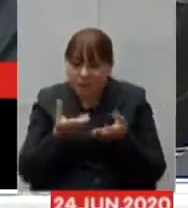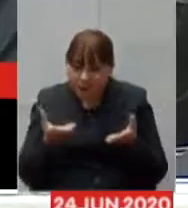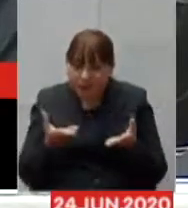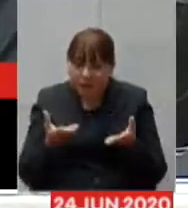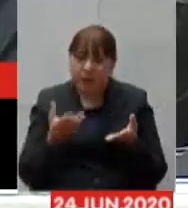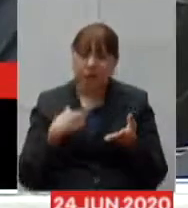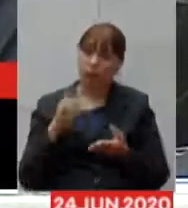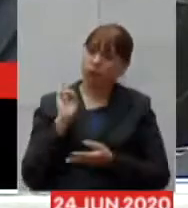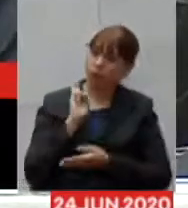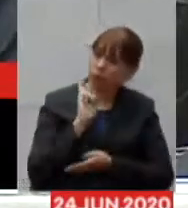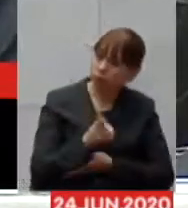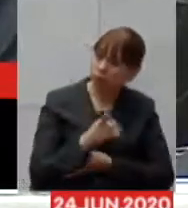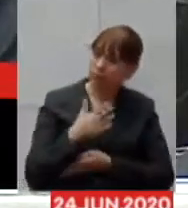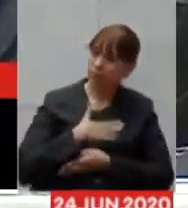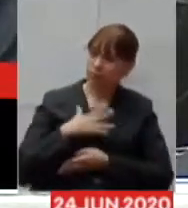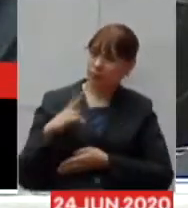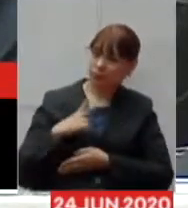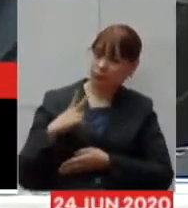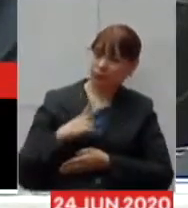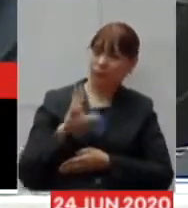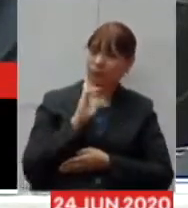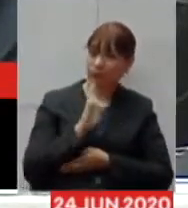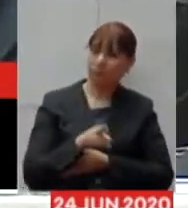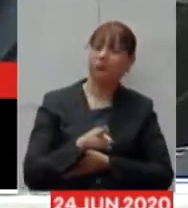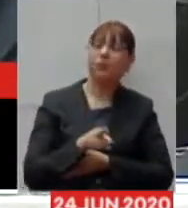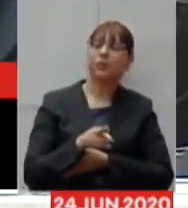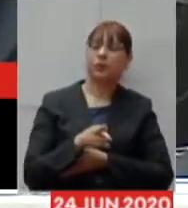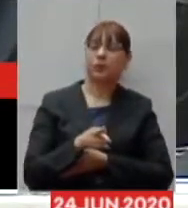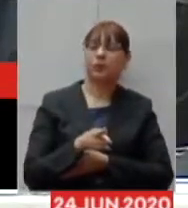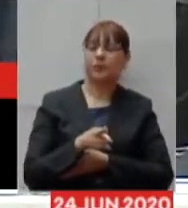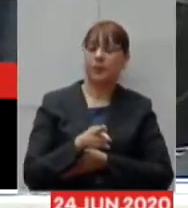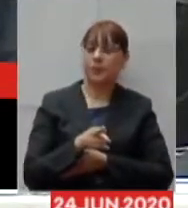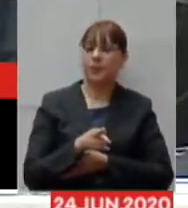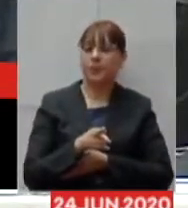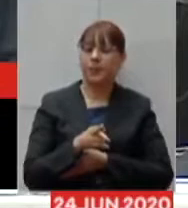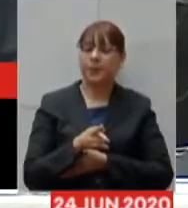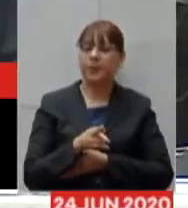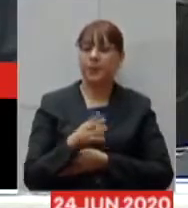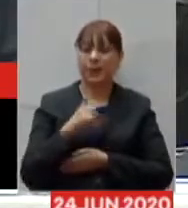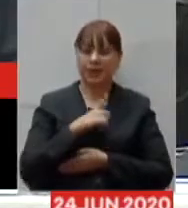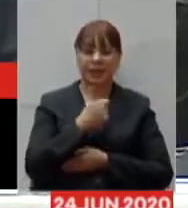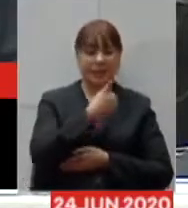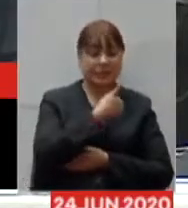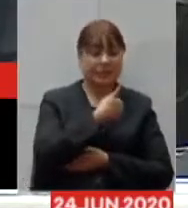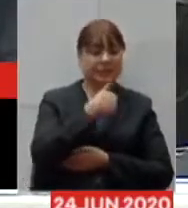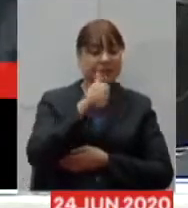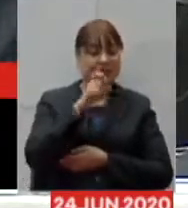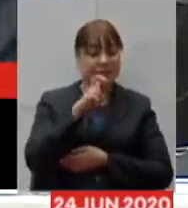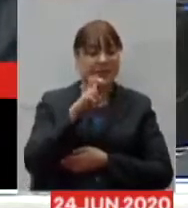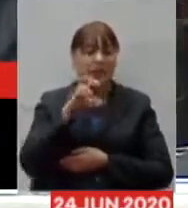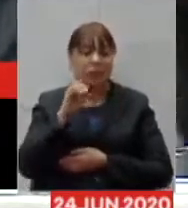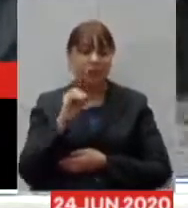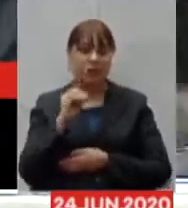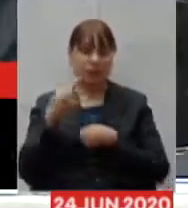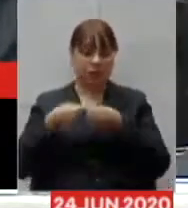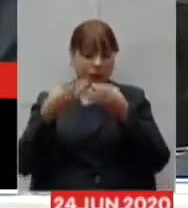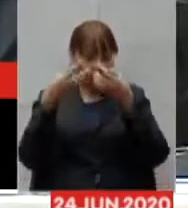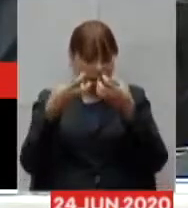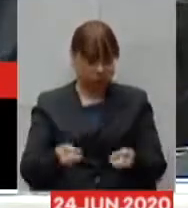resposta na minha visão deputado Cássia assim hoje nós temos em torno de 150 municípios que fizeram adesão